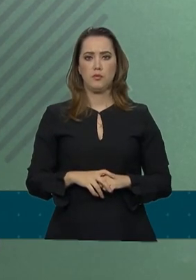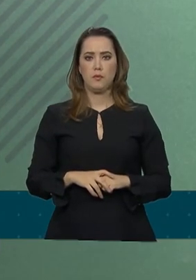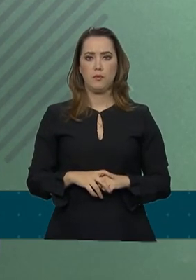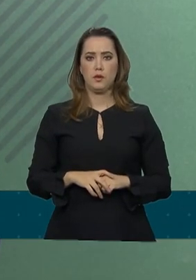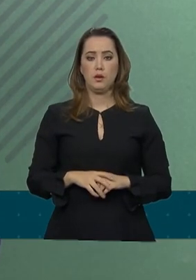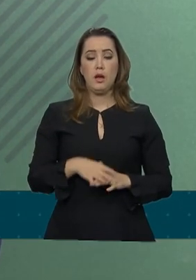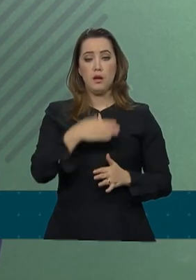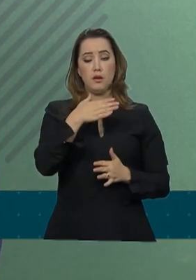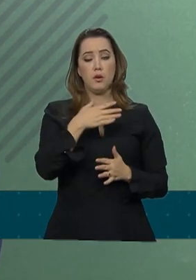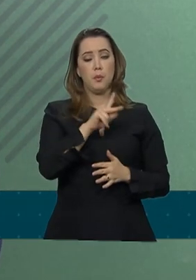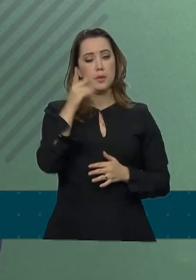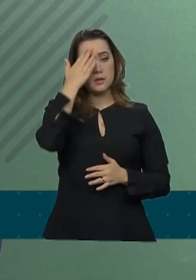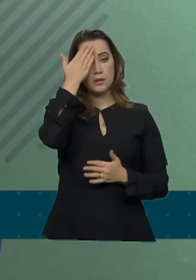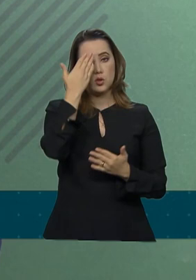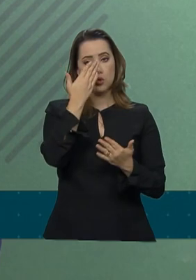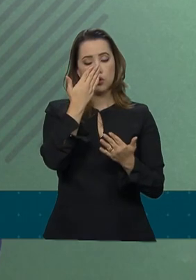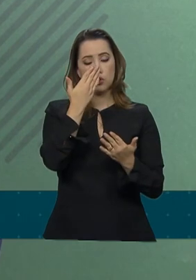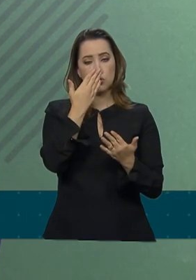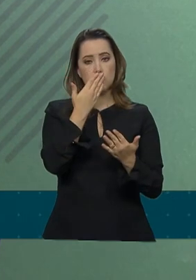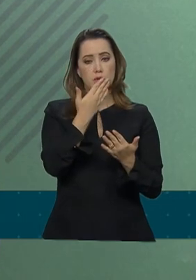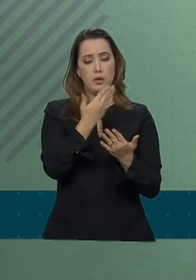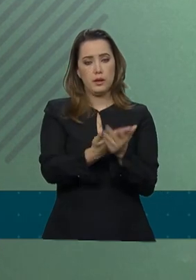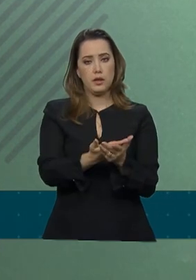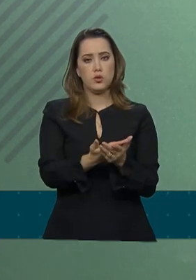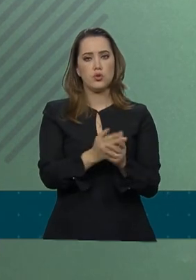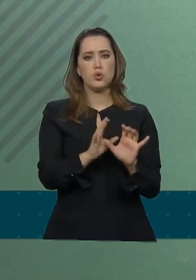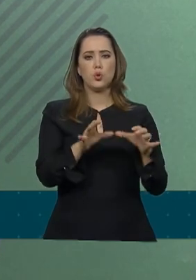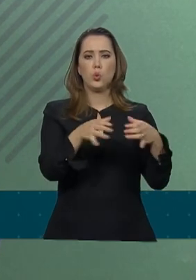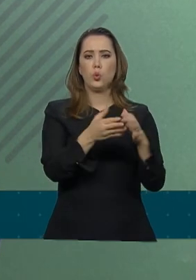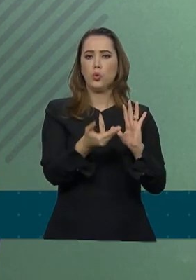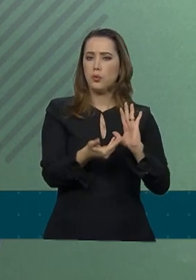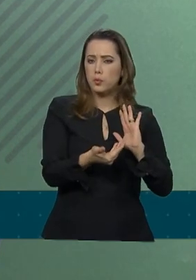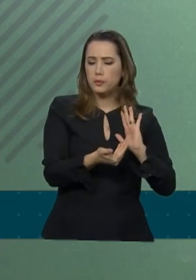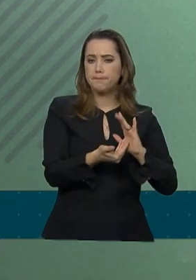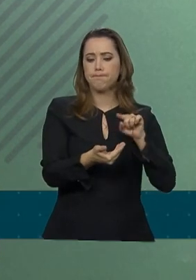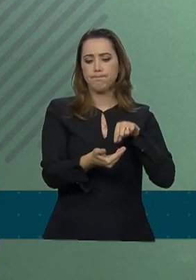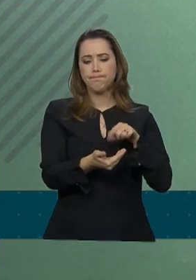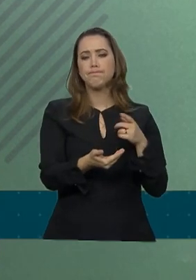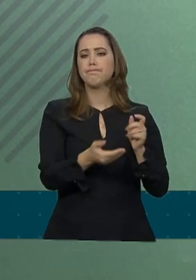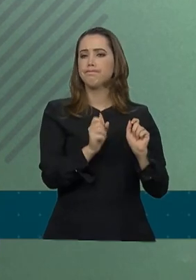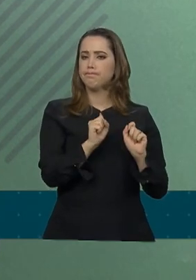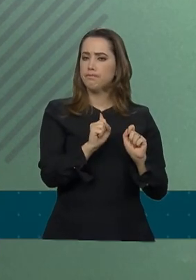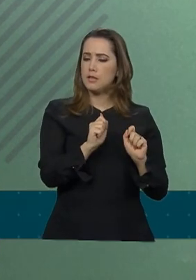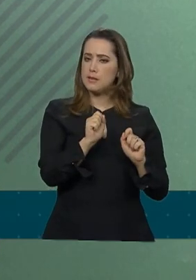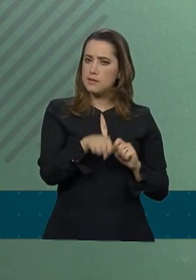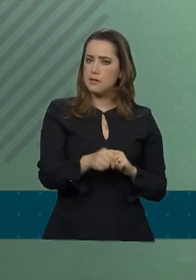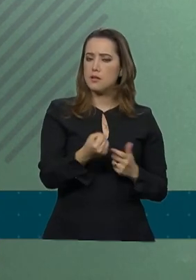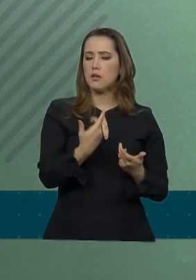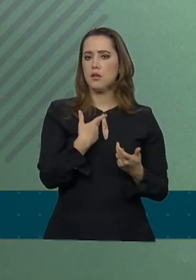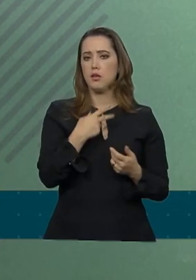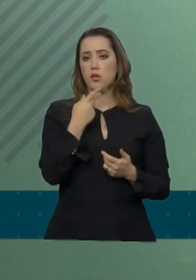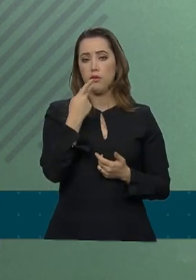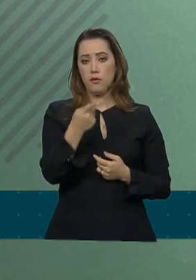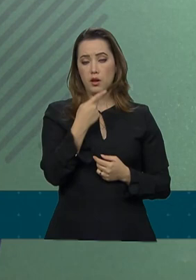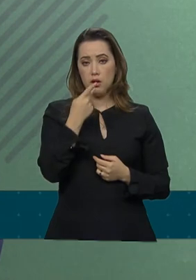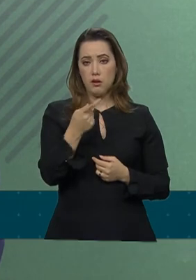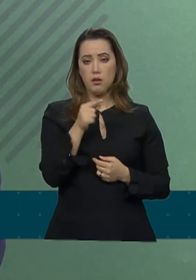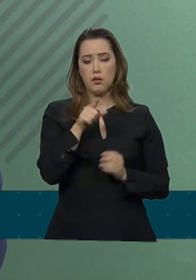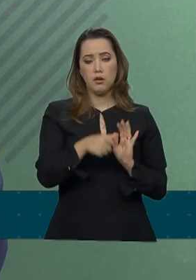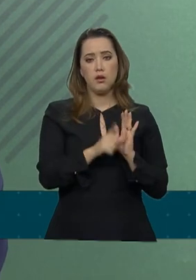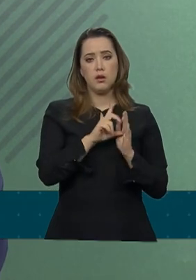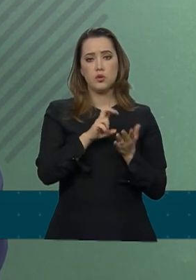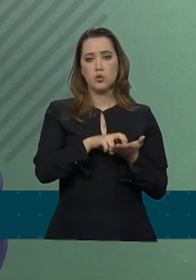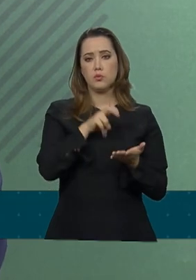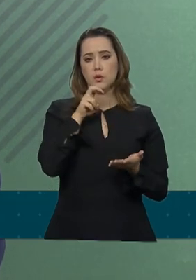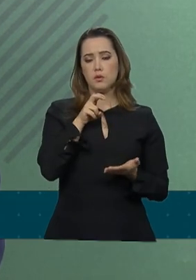A confiança do presidente nos congressistas é grande e ficou notória na citação que há pouco